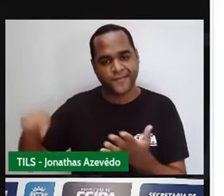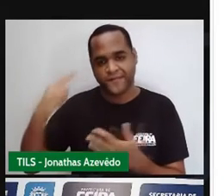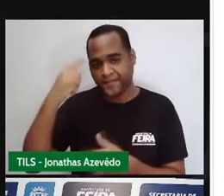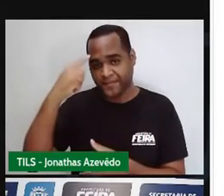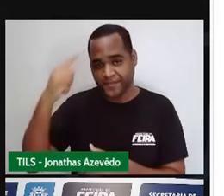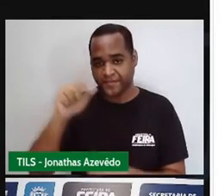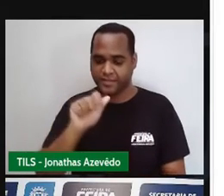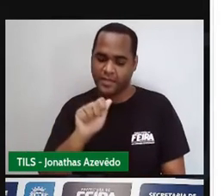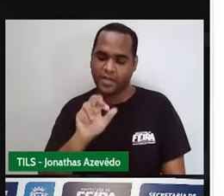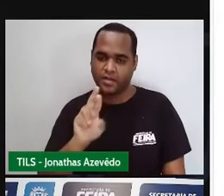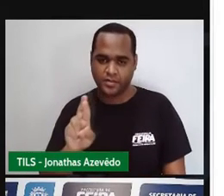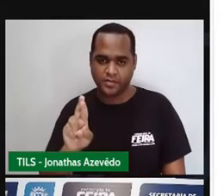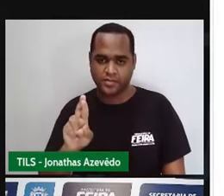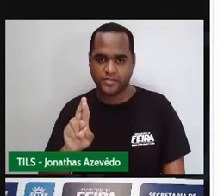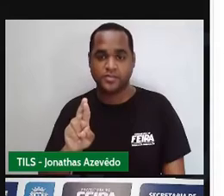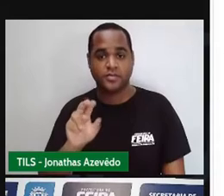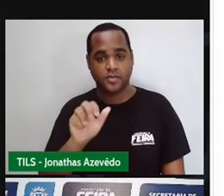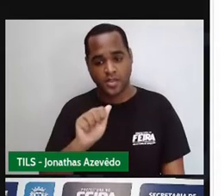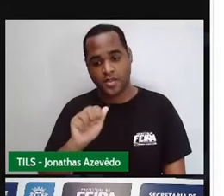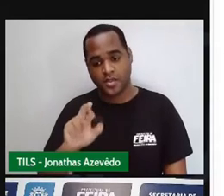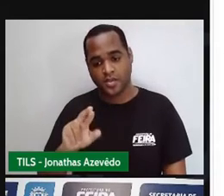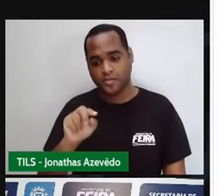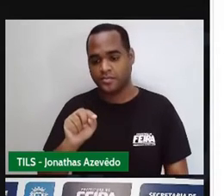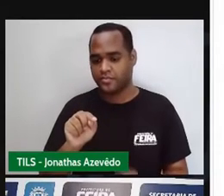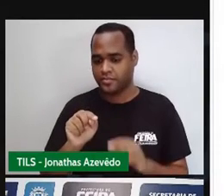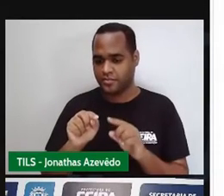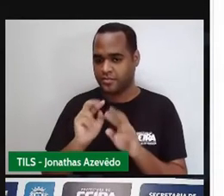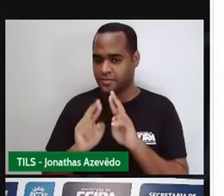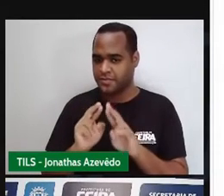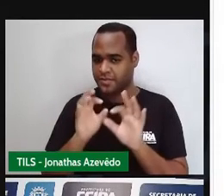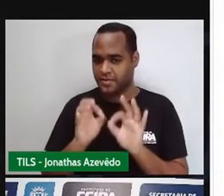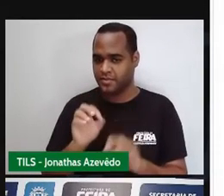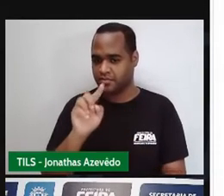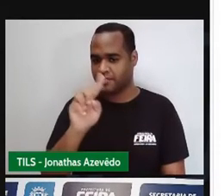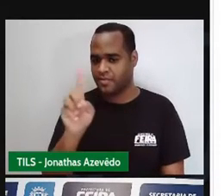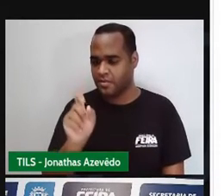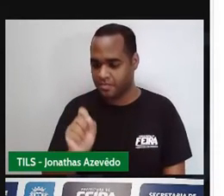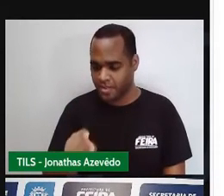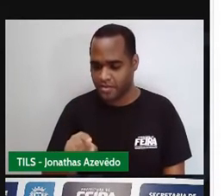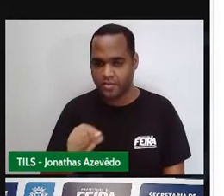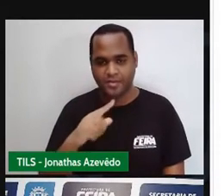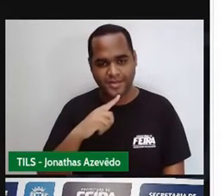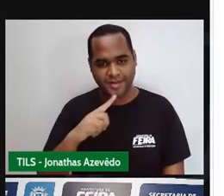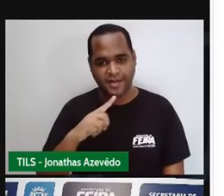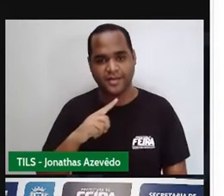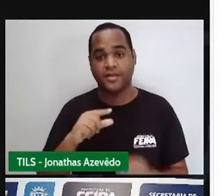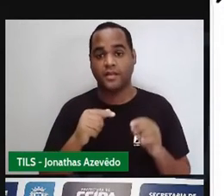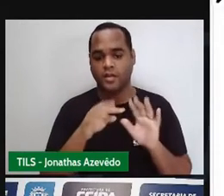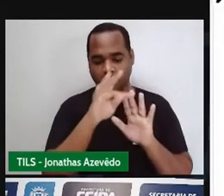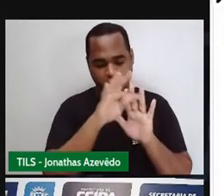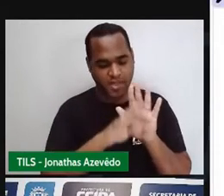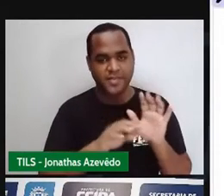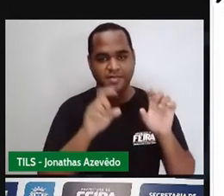triângulo. E como é que a gente vai achar? Lá em cima no texto, está dizendo, ó,